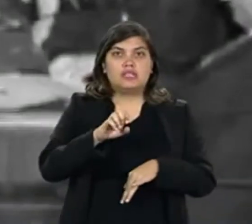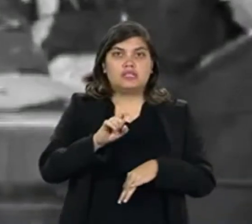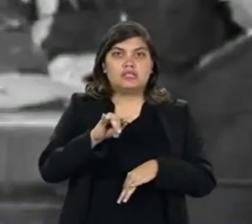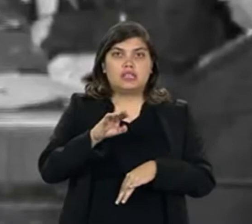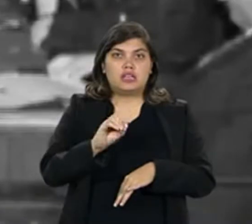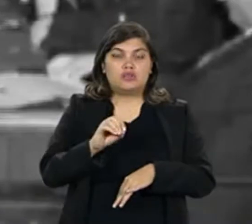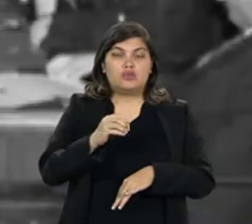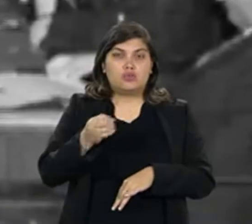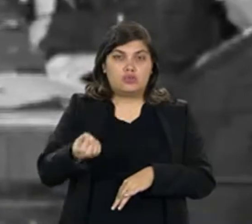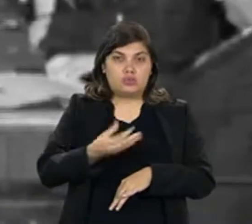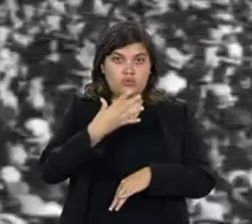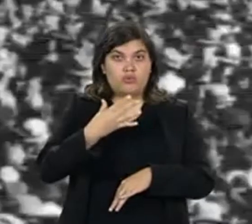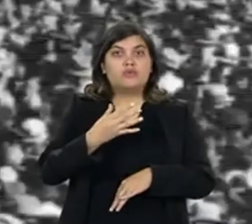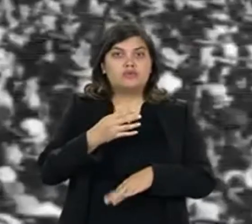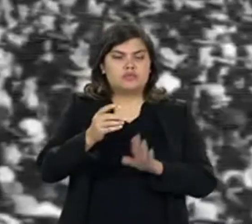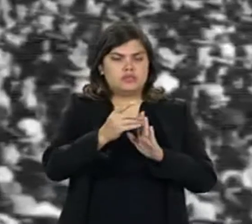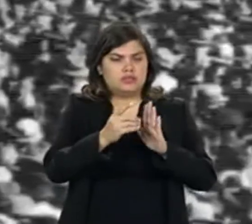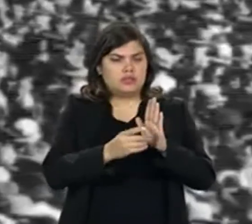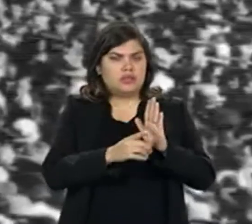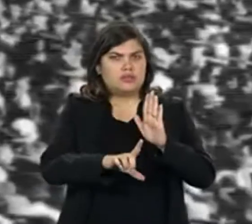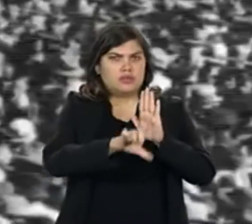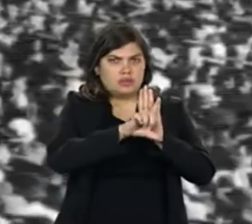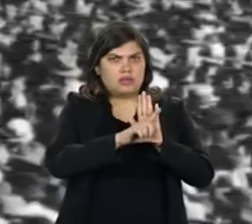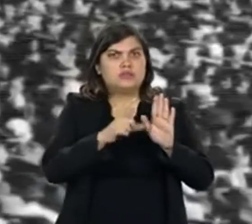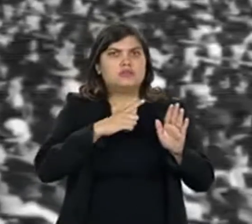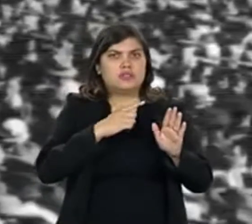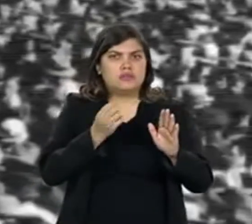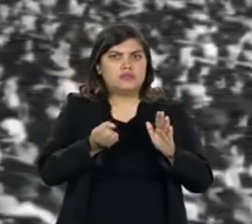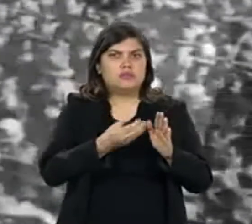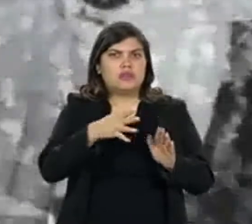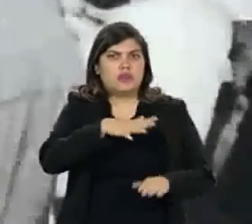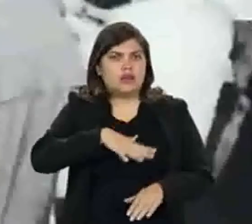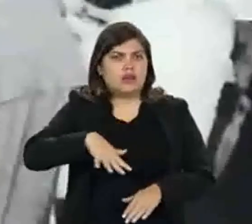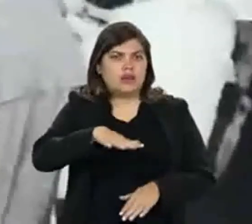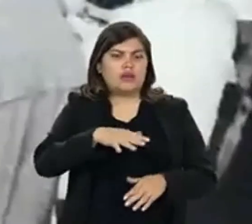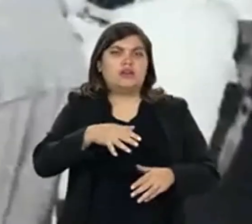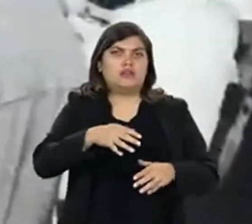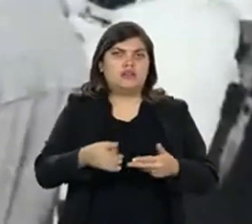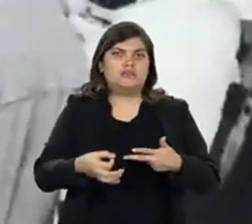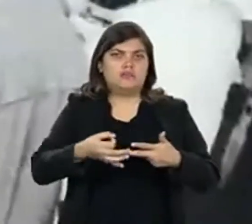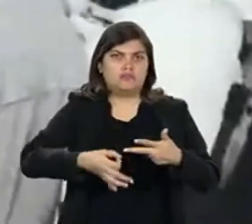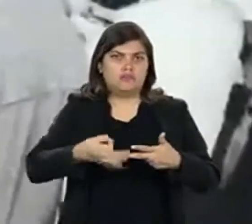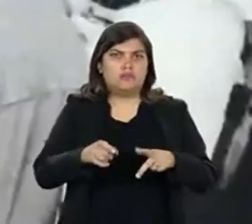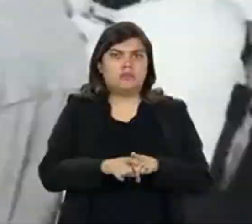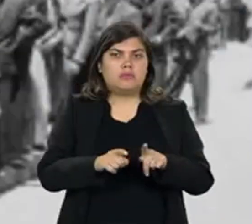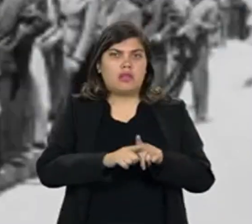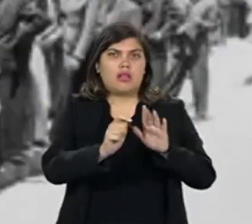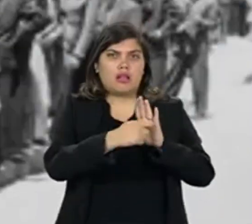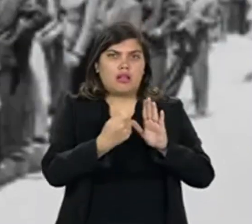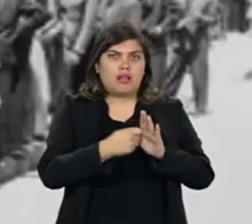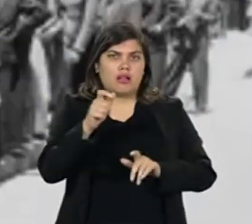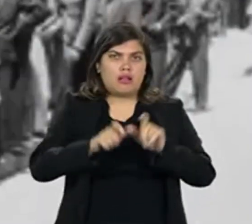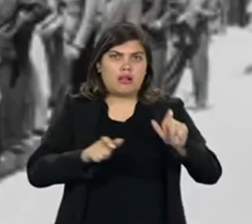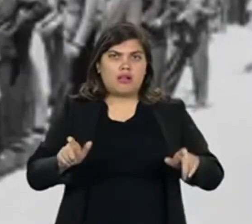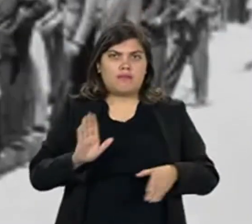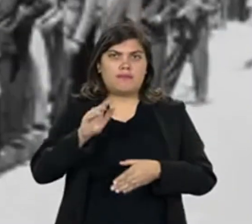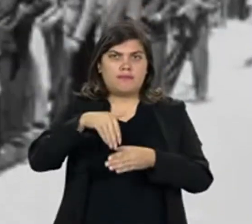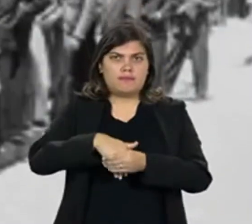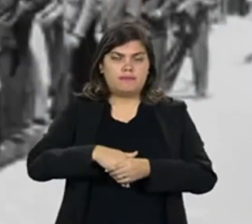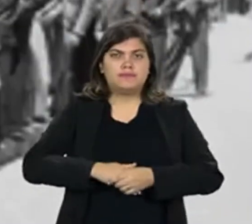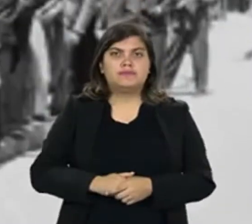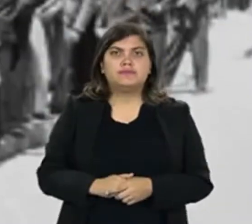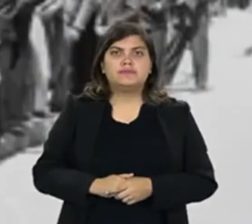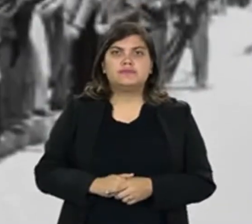Estado Novo. Com o decreto-lei, teve início a reestruturação desse ramo do Poder Judiciário e o alistamento dos eleitores.